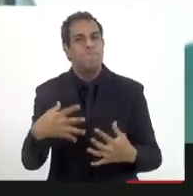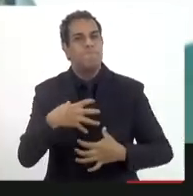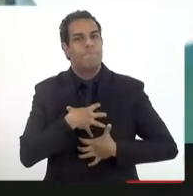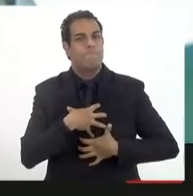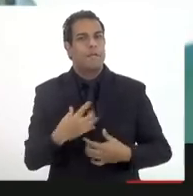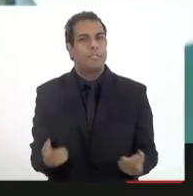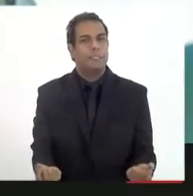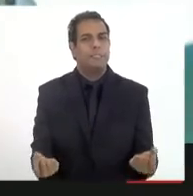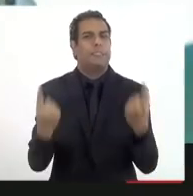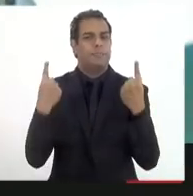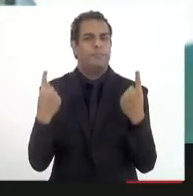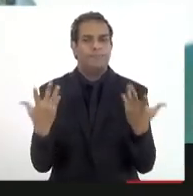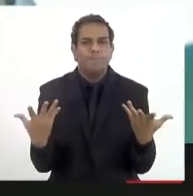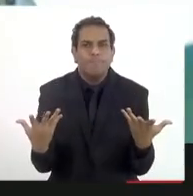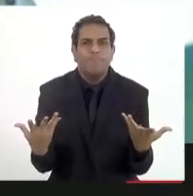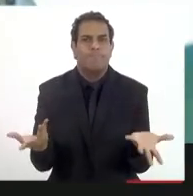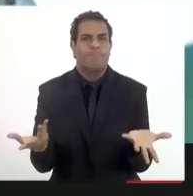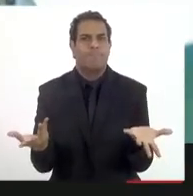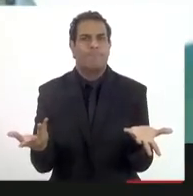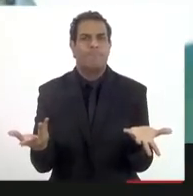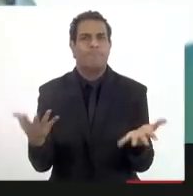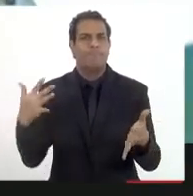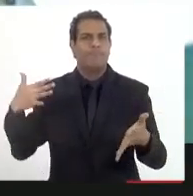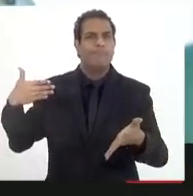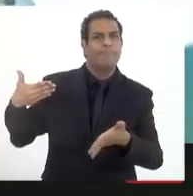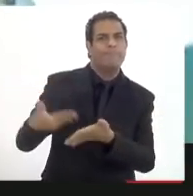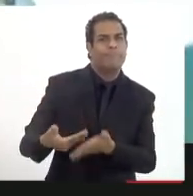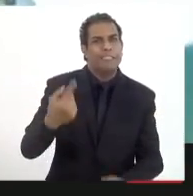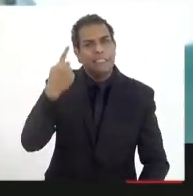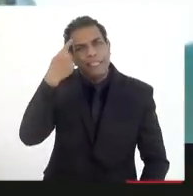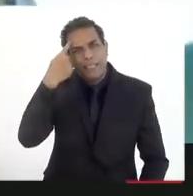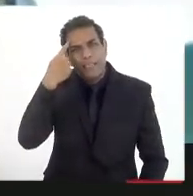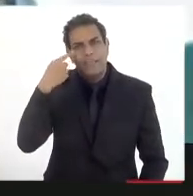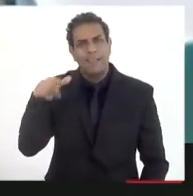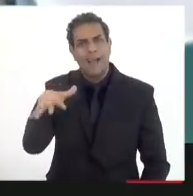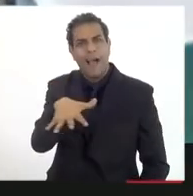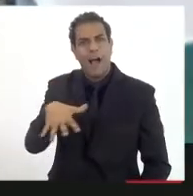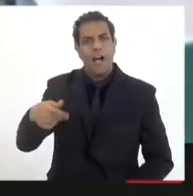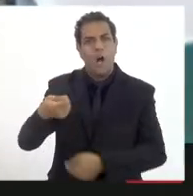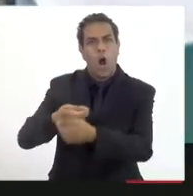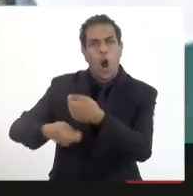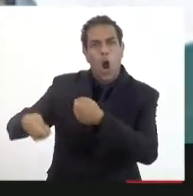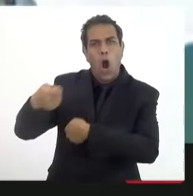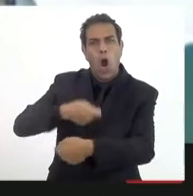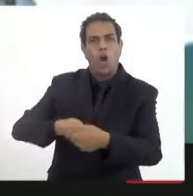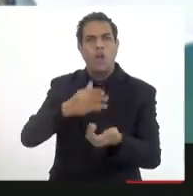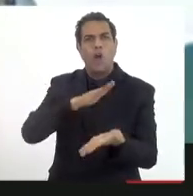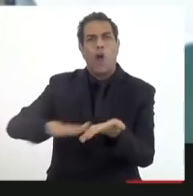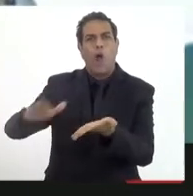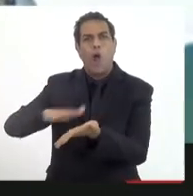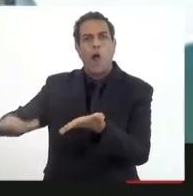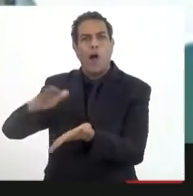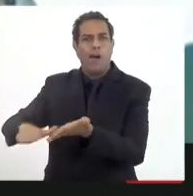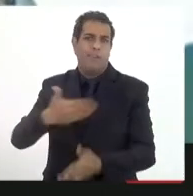É uma nomenclatura, como o Gadeira falou, que vem da ideia contábil fiscal do gasto público.